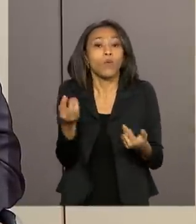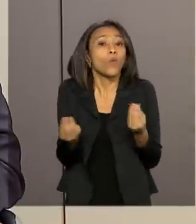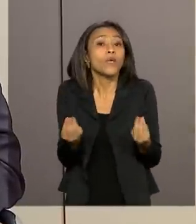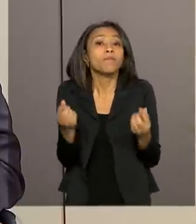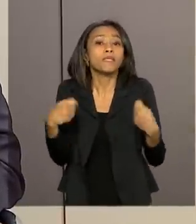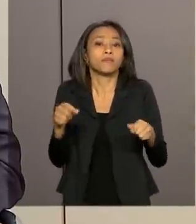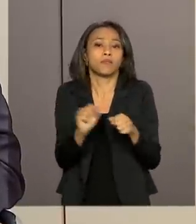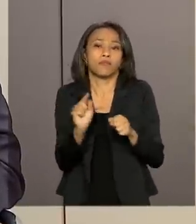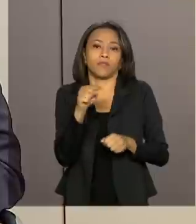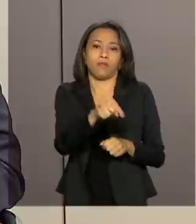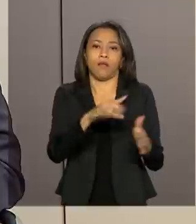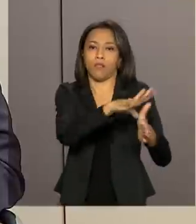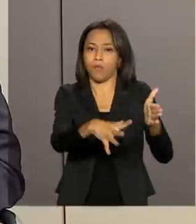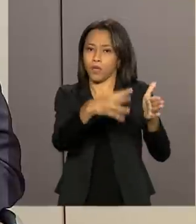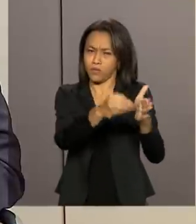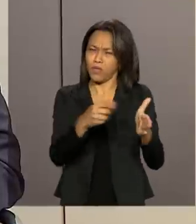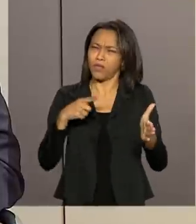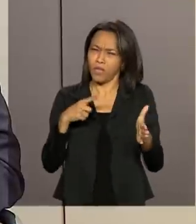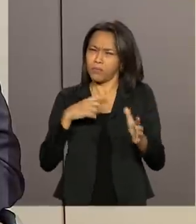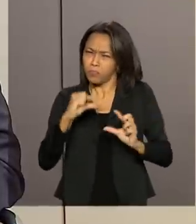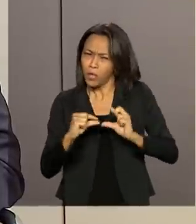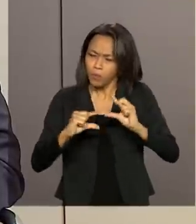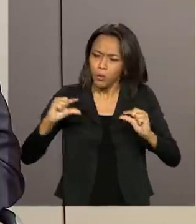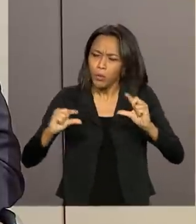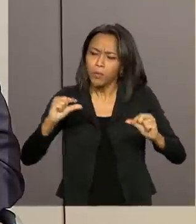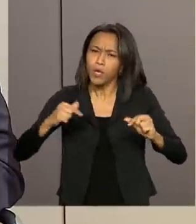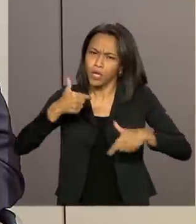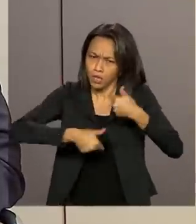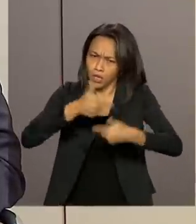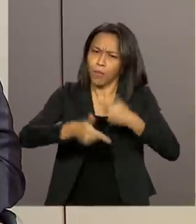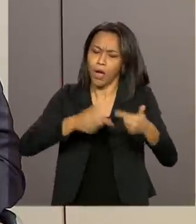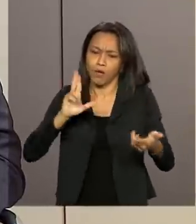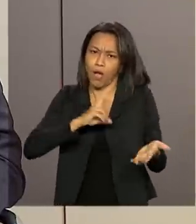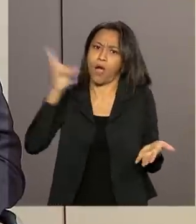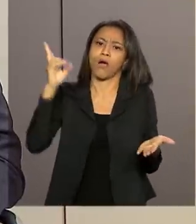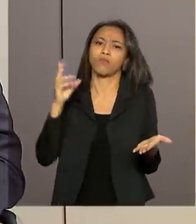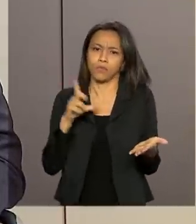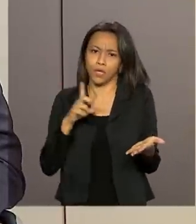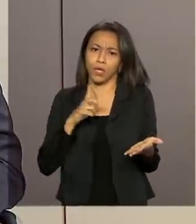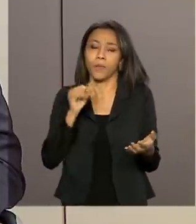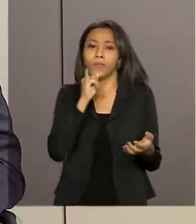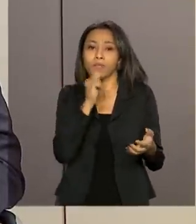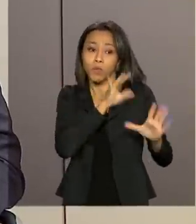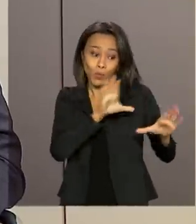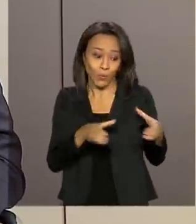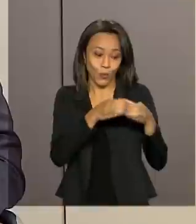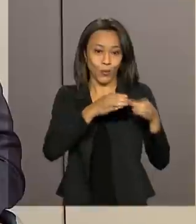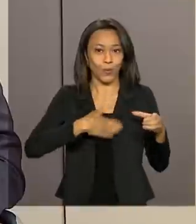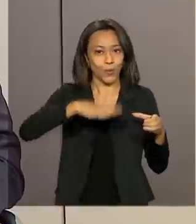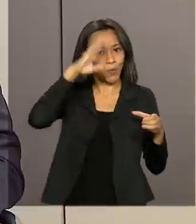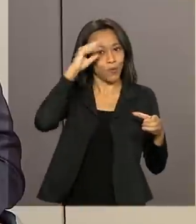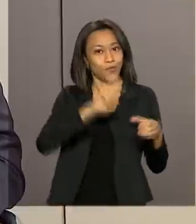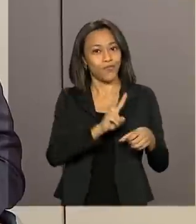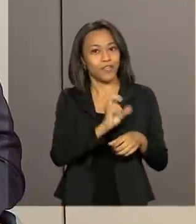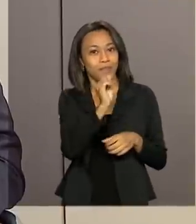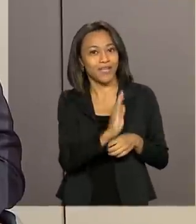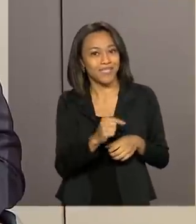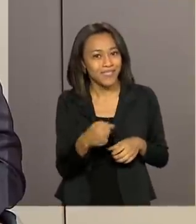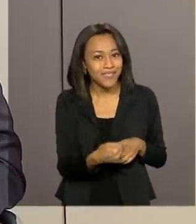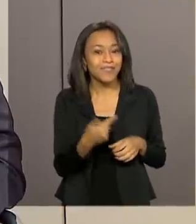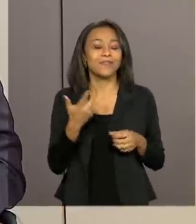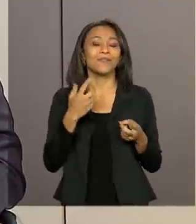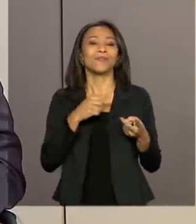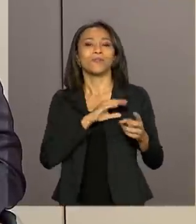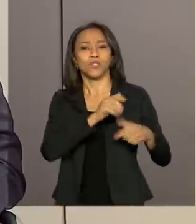tempo, nós temos pequenas ações, ações imediatas, como a Operação Verde Brasil 2, como a